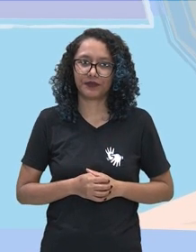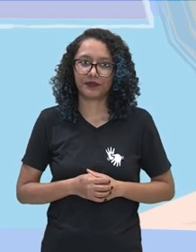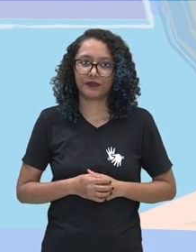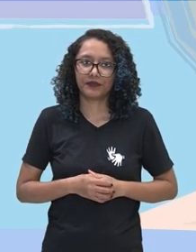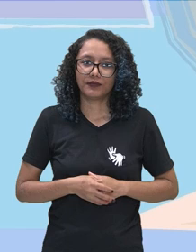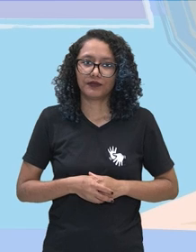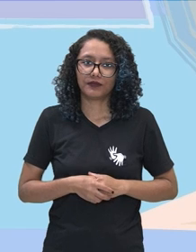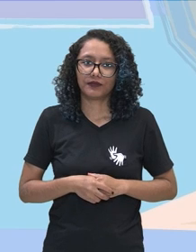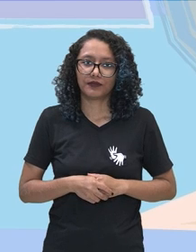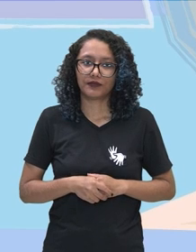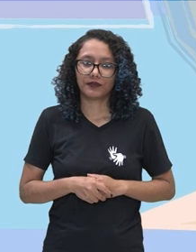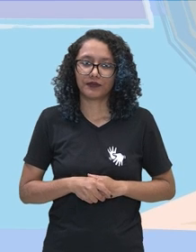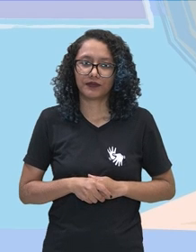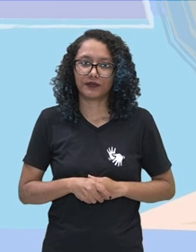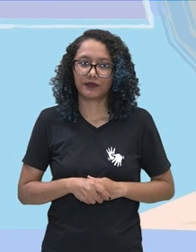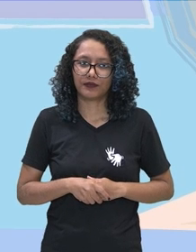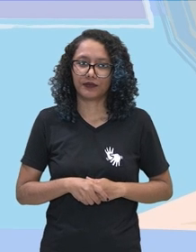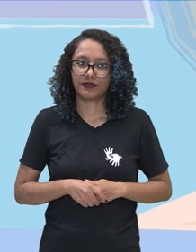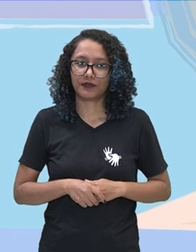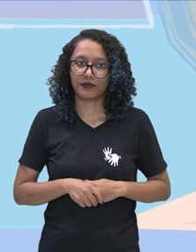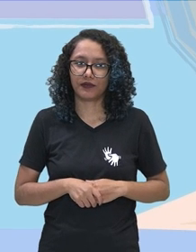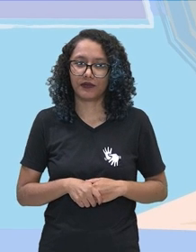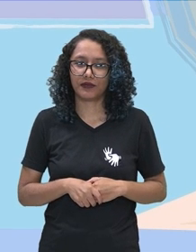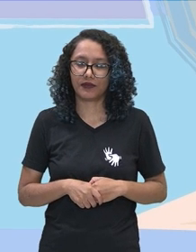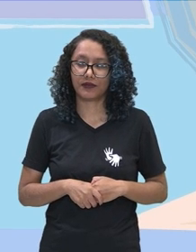Tchau. Tchau. Tchau.